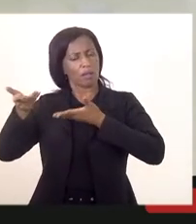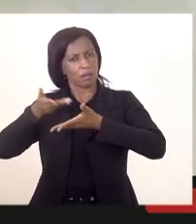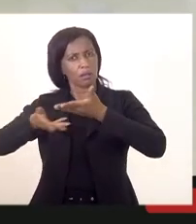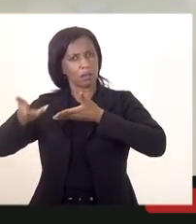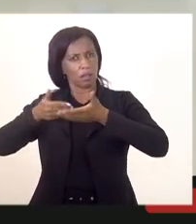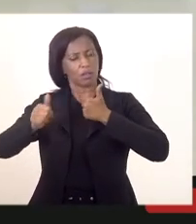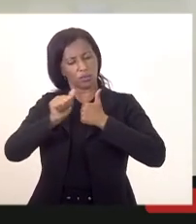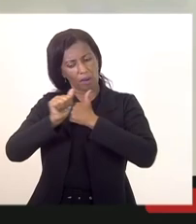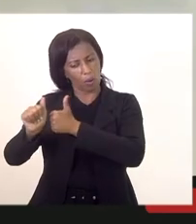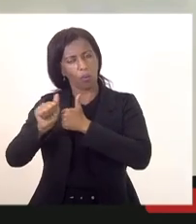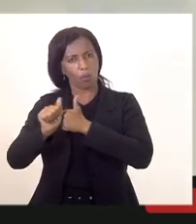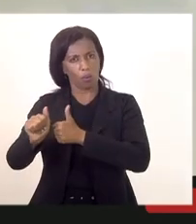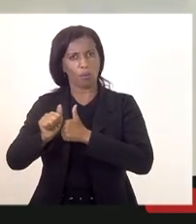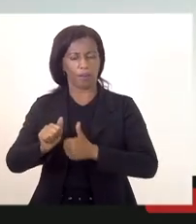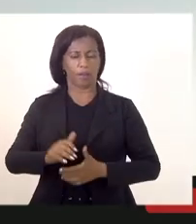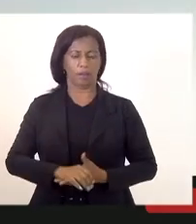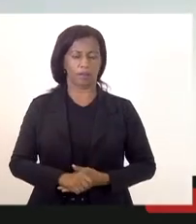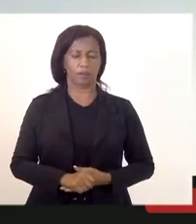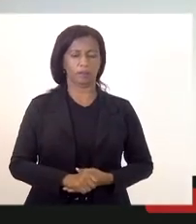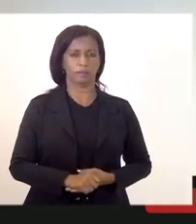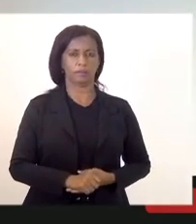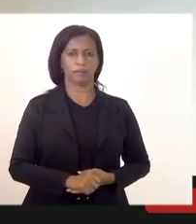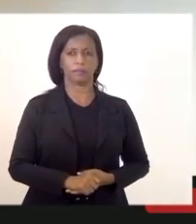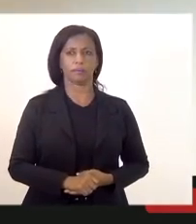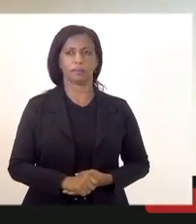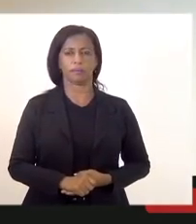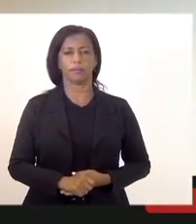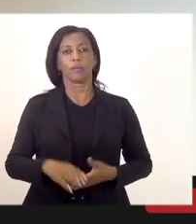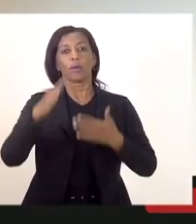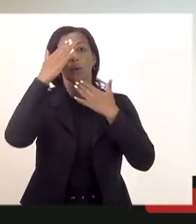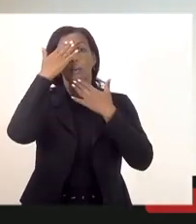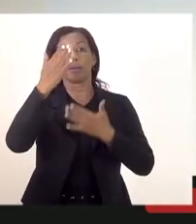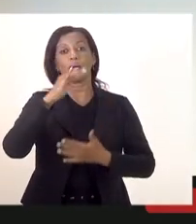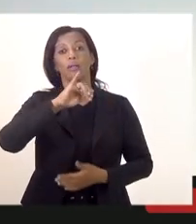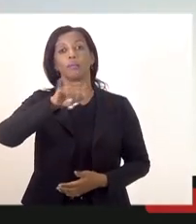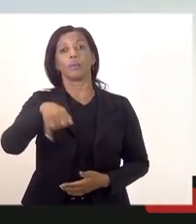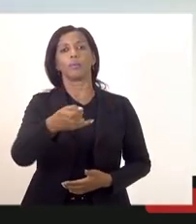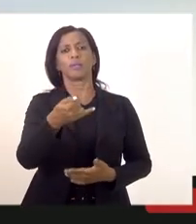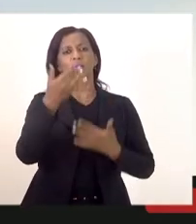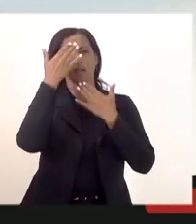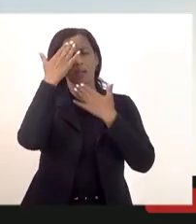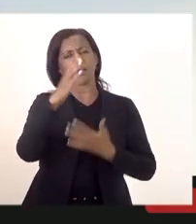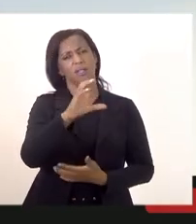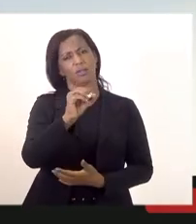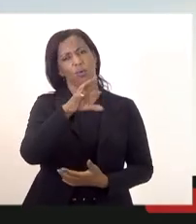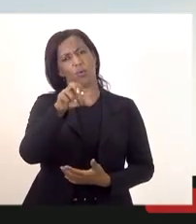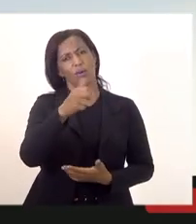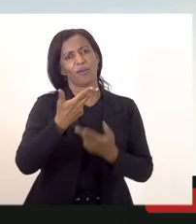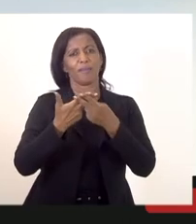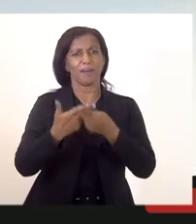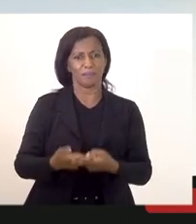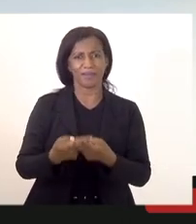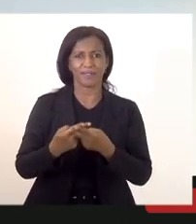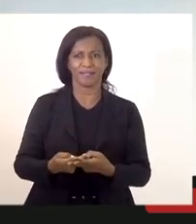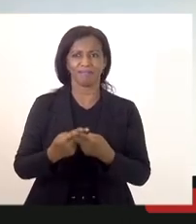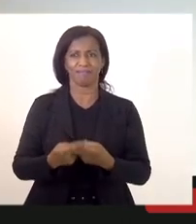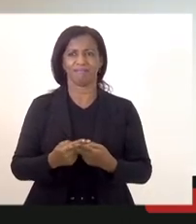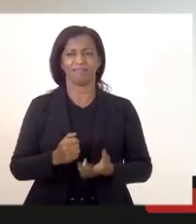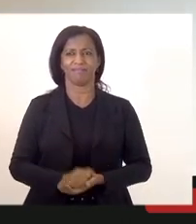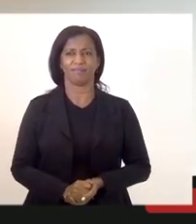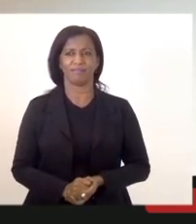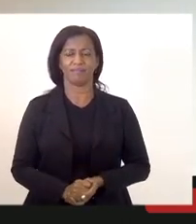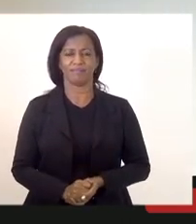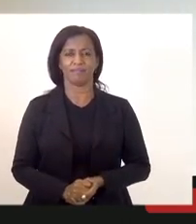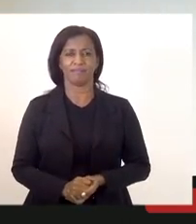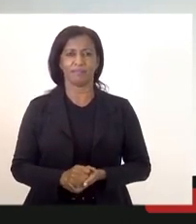acompanhando tá certo então obrigado pela oportunidade e agradeço ao coronel pela paciência pela pela